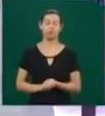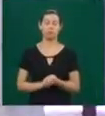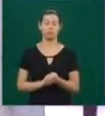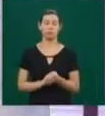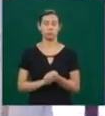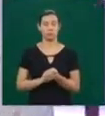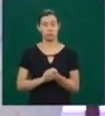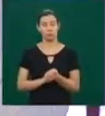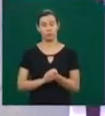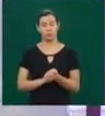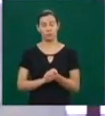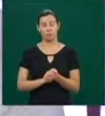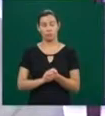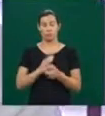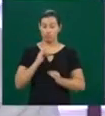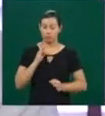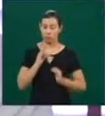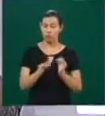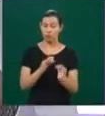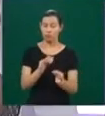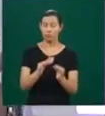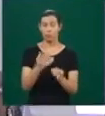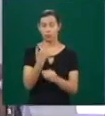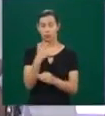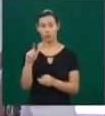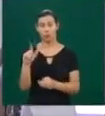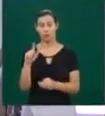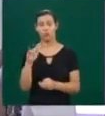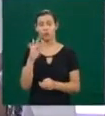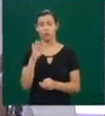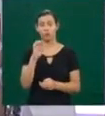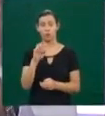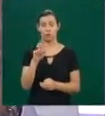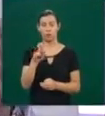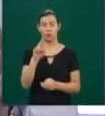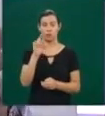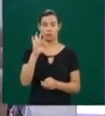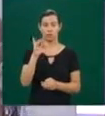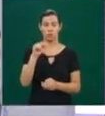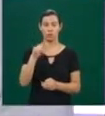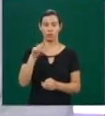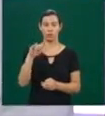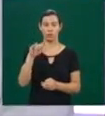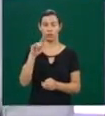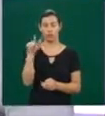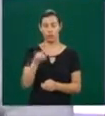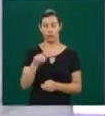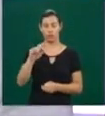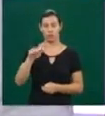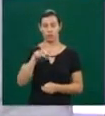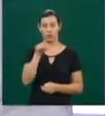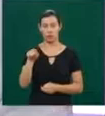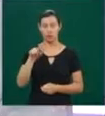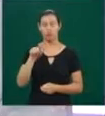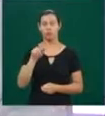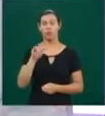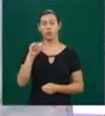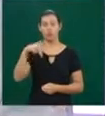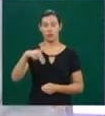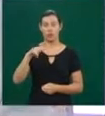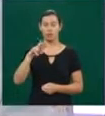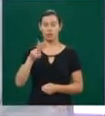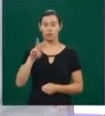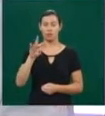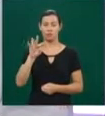complexidade é a chamada fertilização in vitro. A fertilização in vitro consiste numa estimulação com hormônios